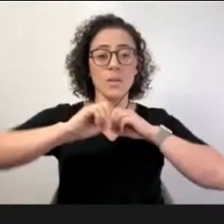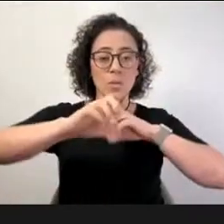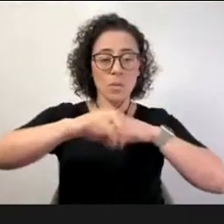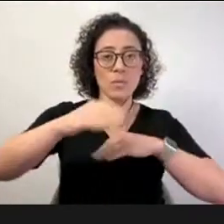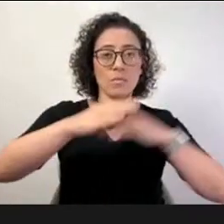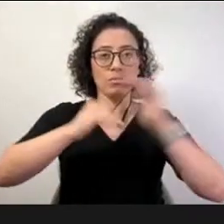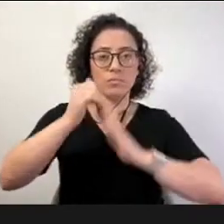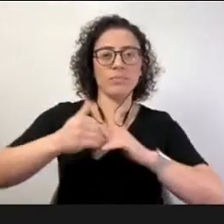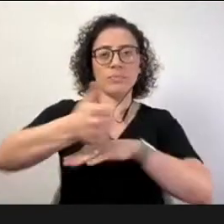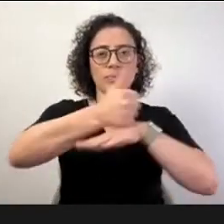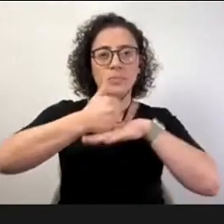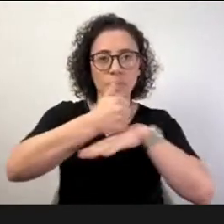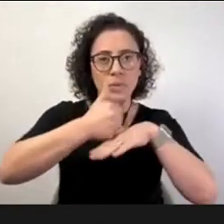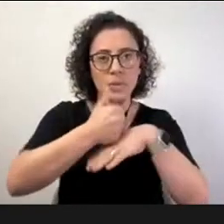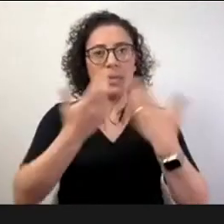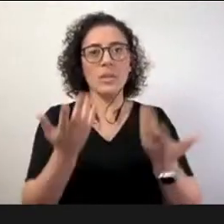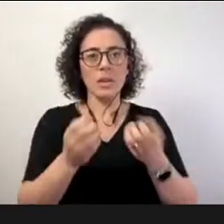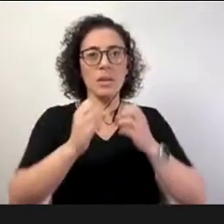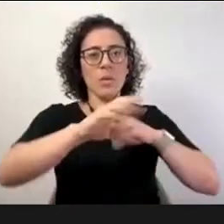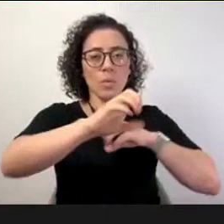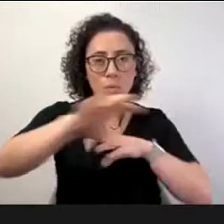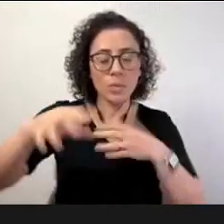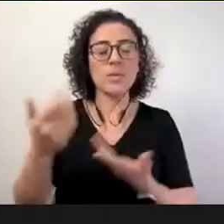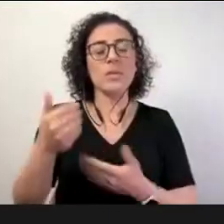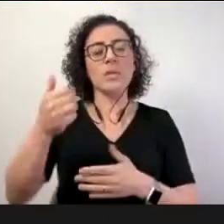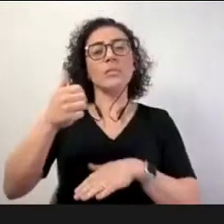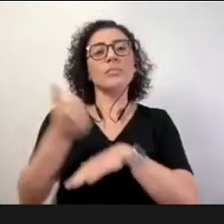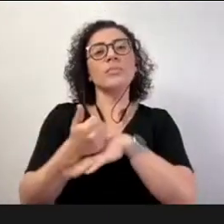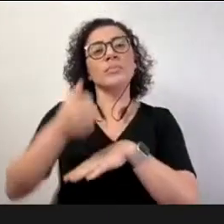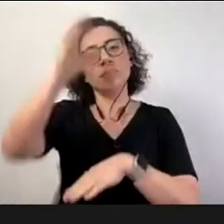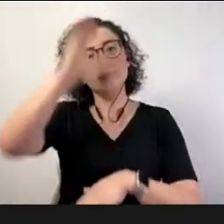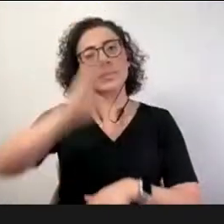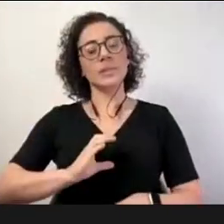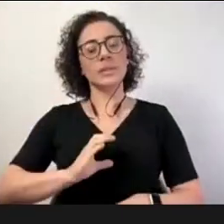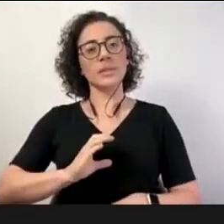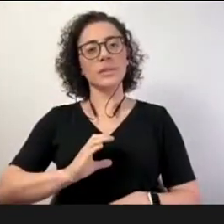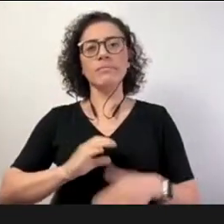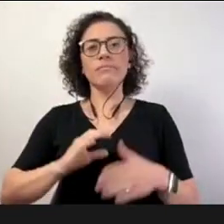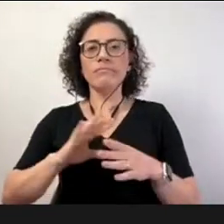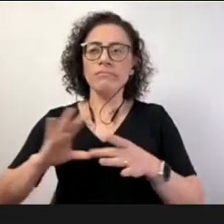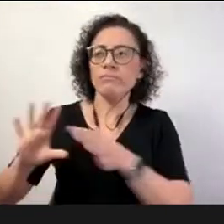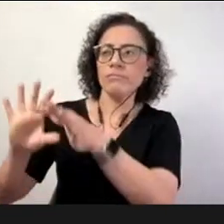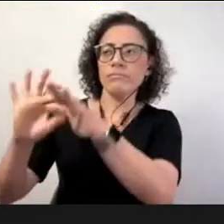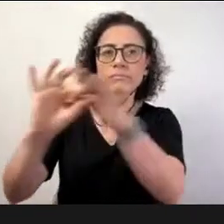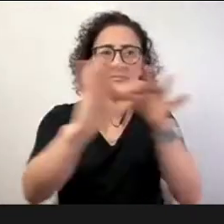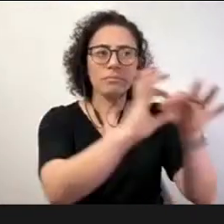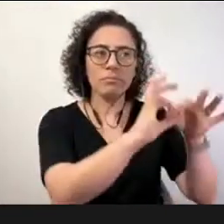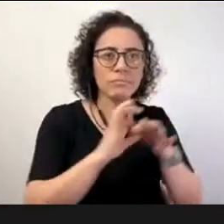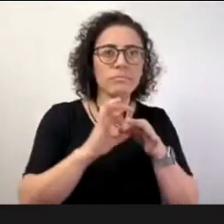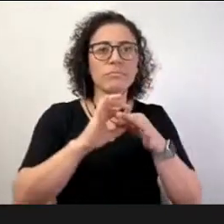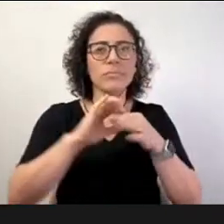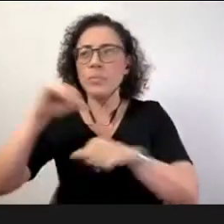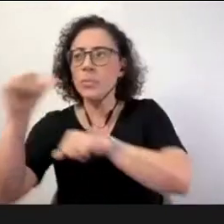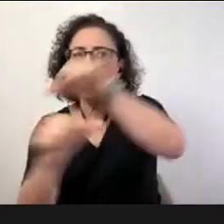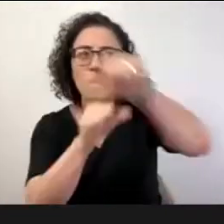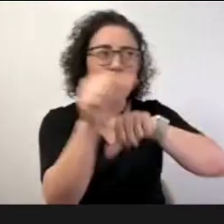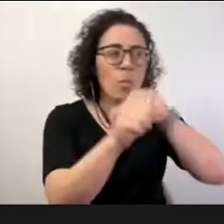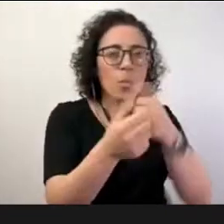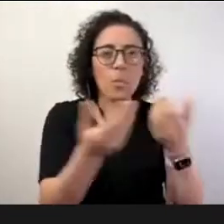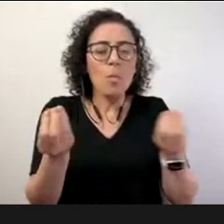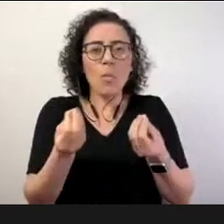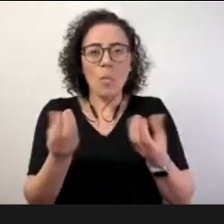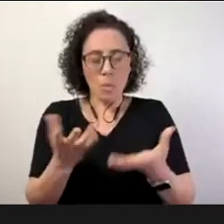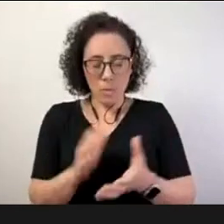e formação cidadã, conexões em um contexto de mudanças. O mesmo foi pensado para envolver no